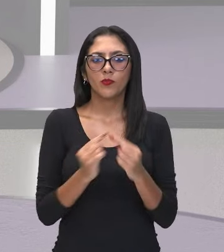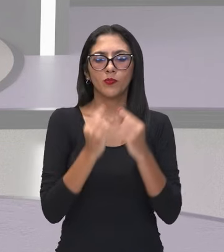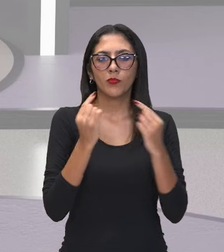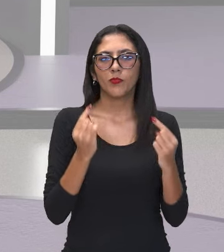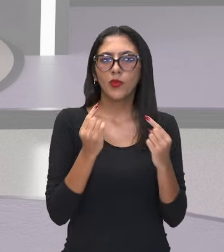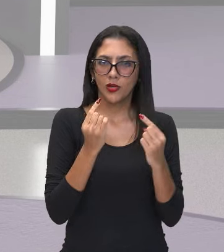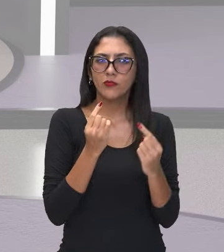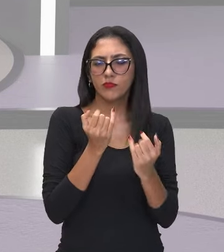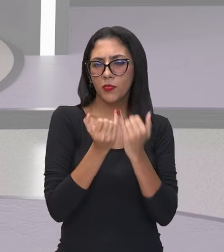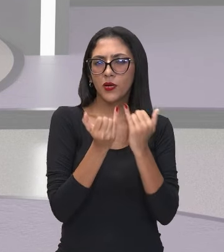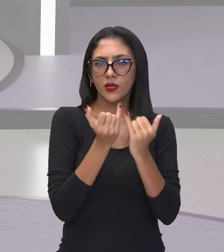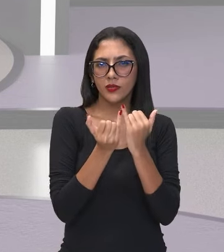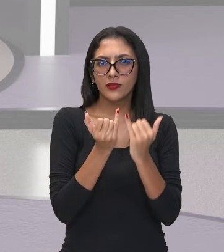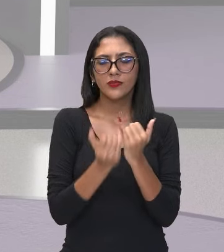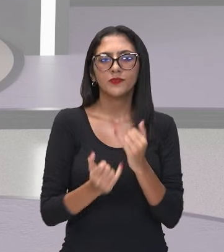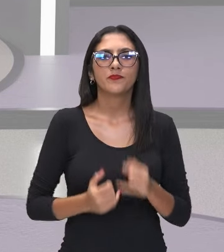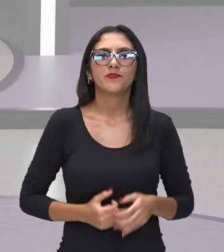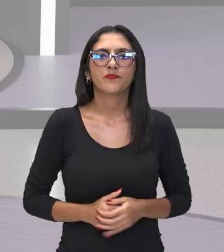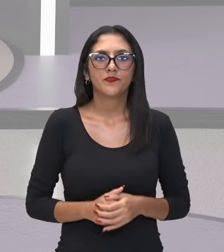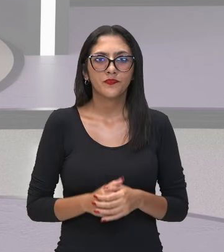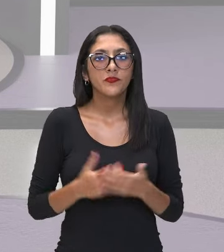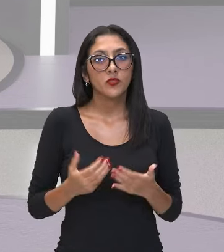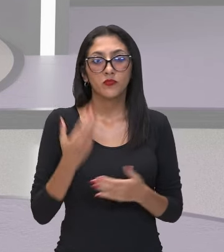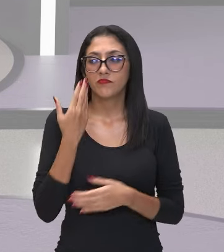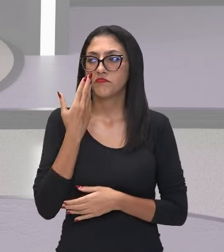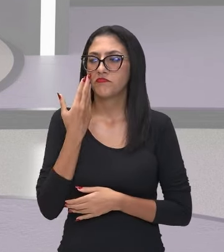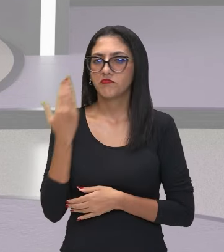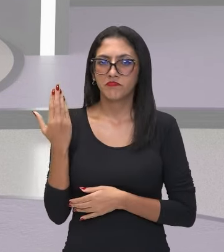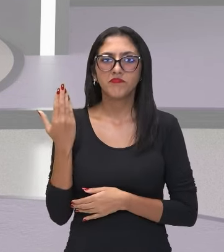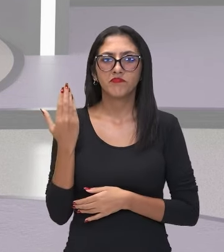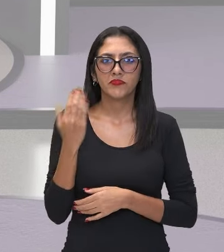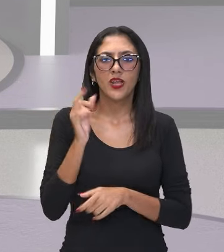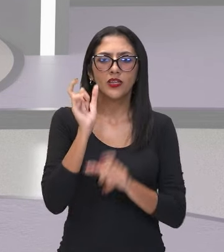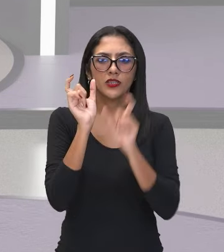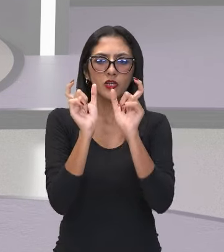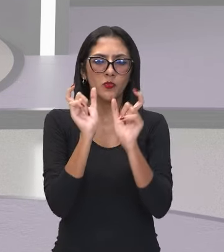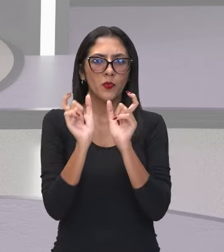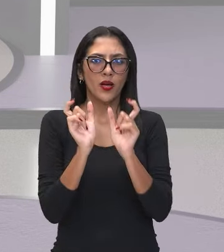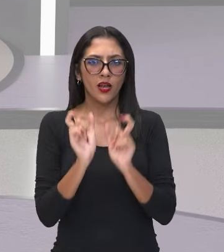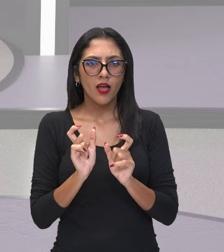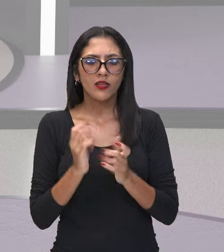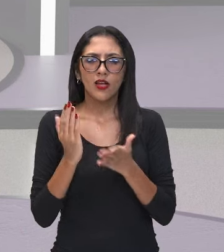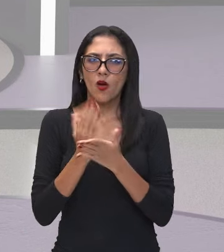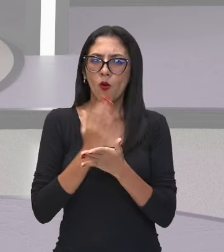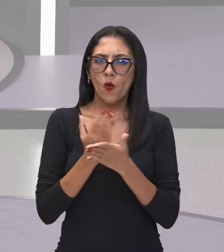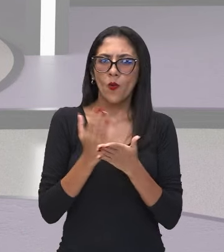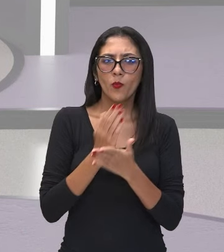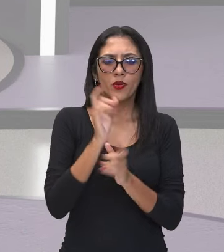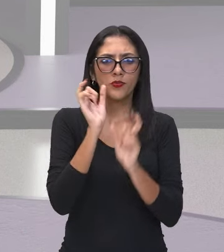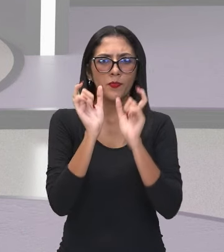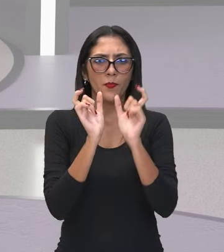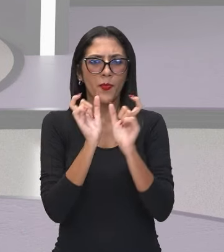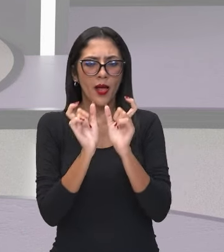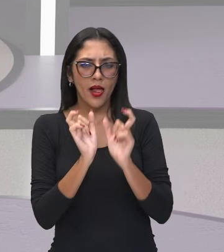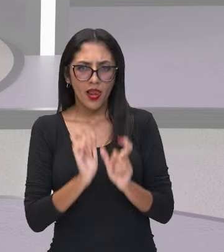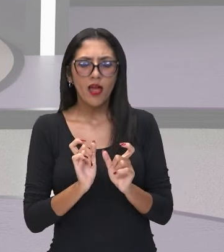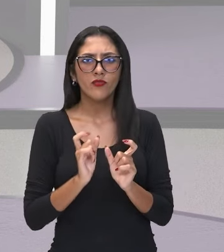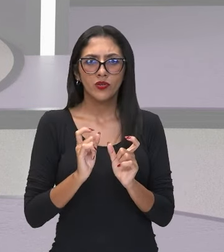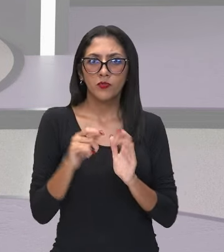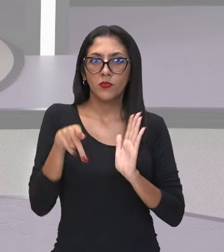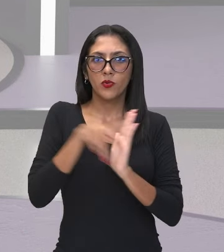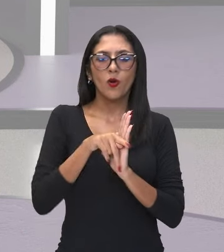matemática e como você pode observar aí na sua tela, há algumas expressões amazonenses com o que